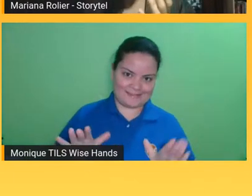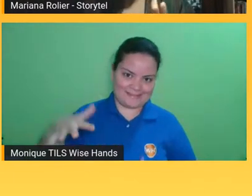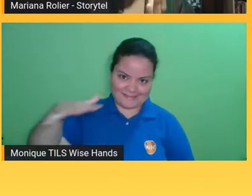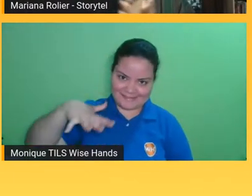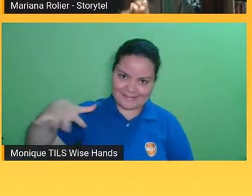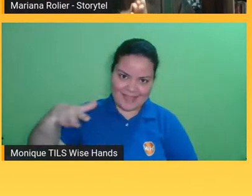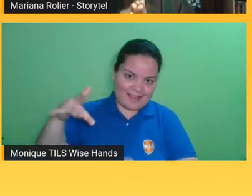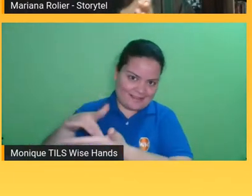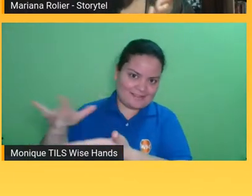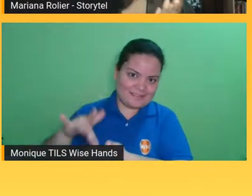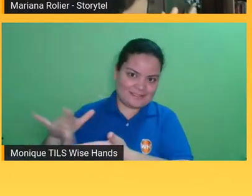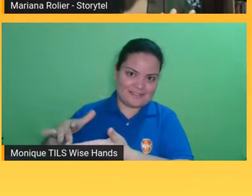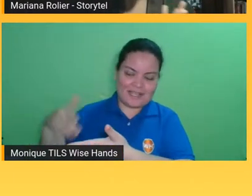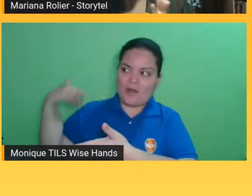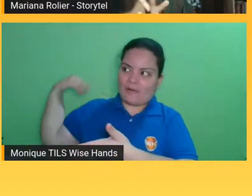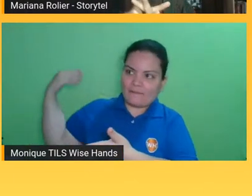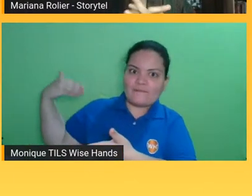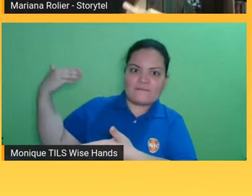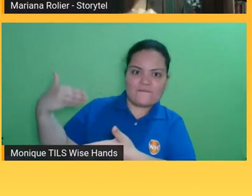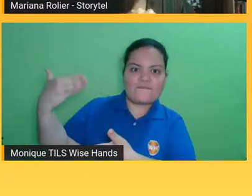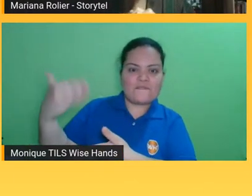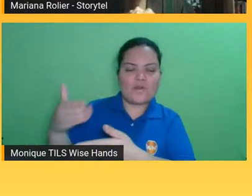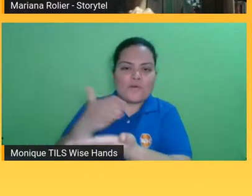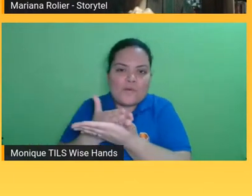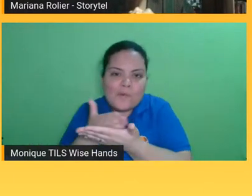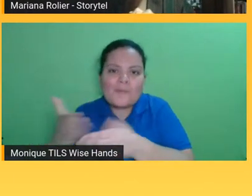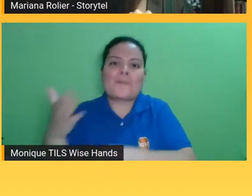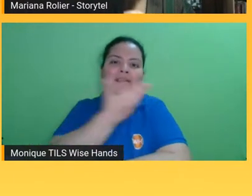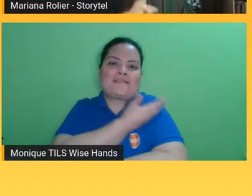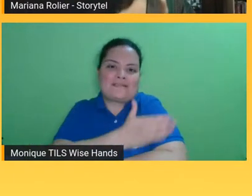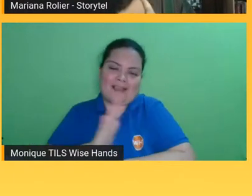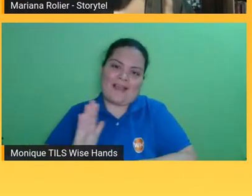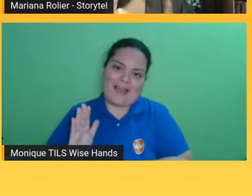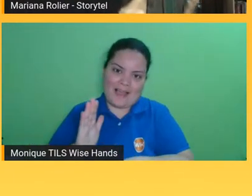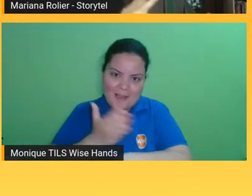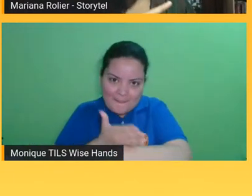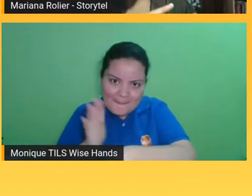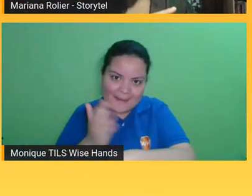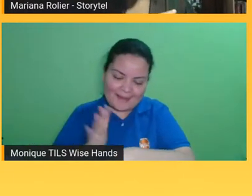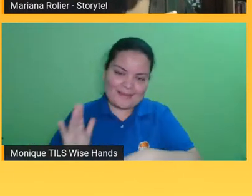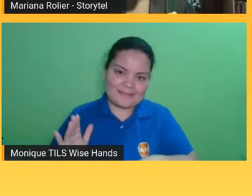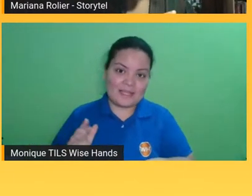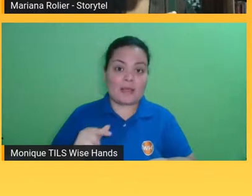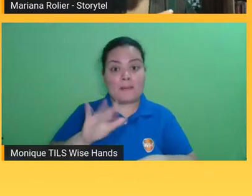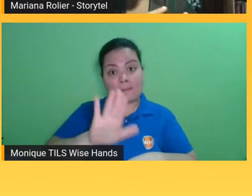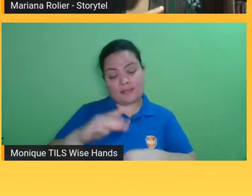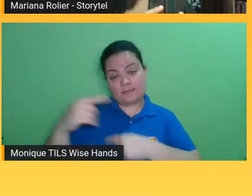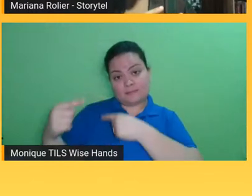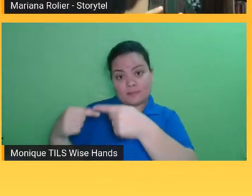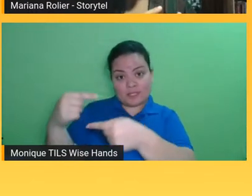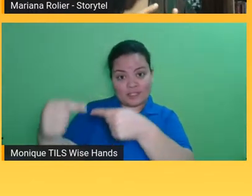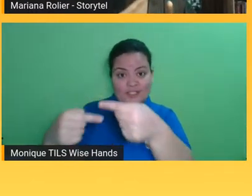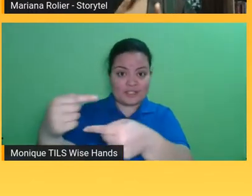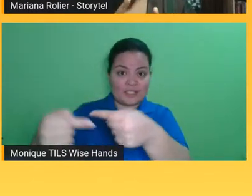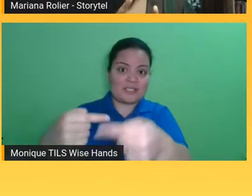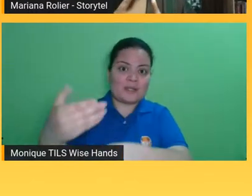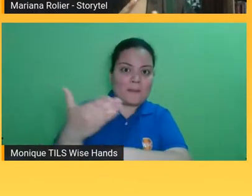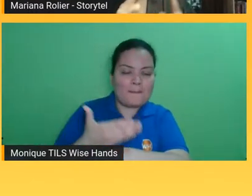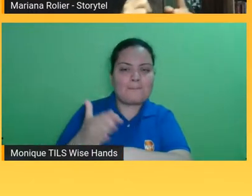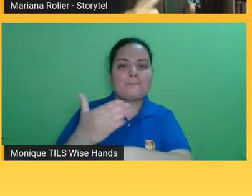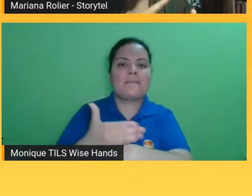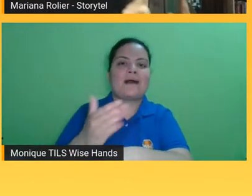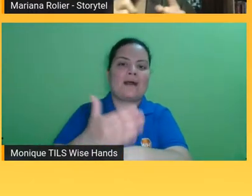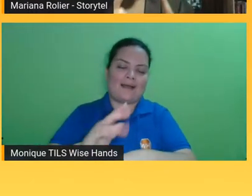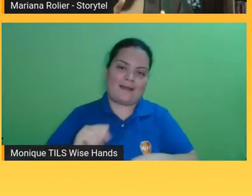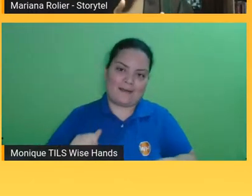sentir parte com algo físico isso pra geração mais nova isso não acontece e já não acontecia com as classes mais baixas porque assim